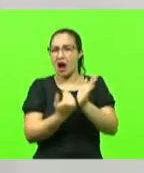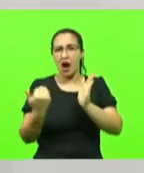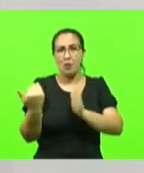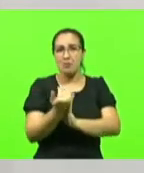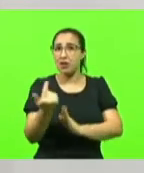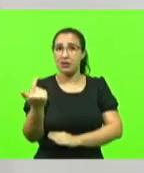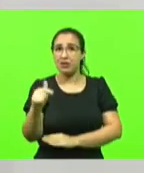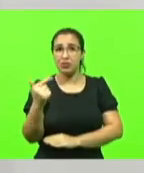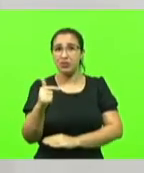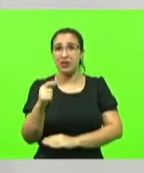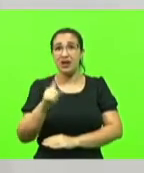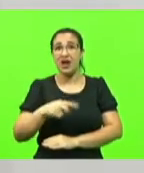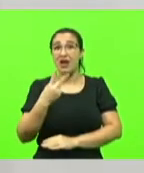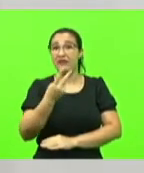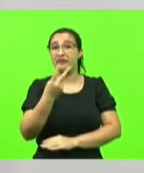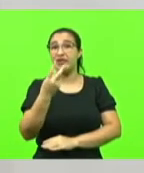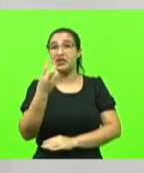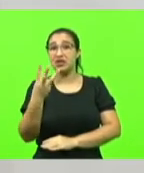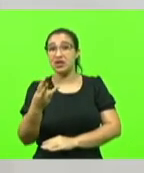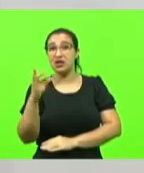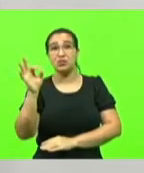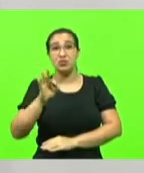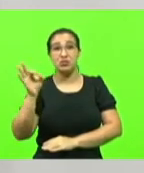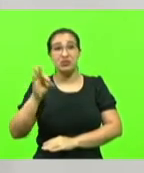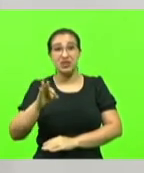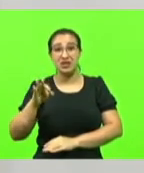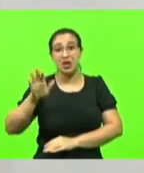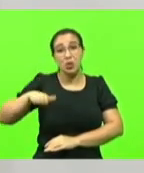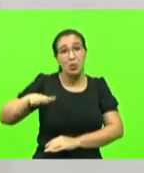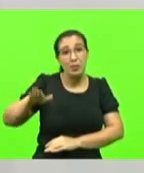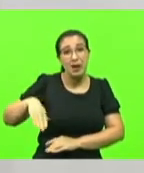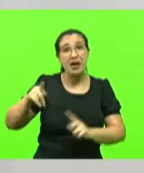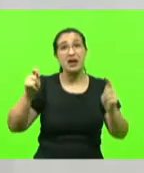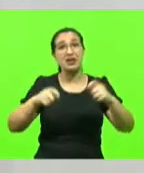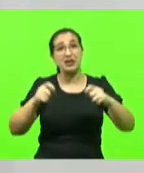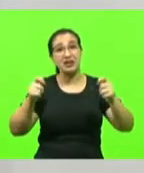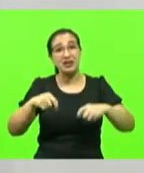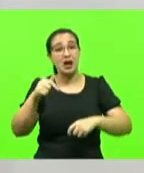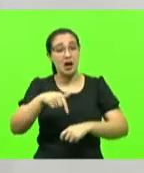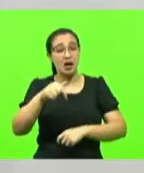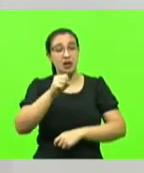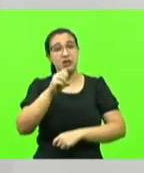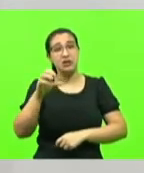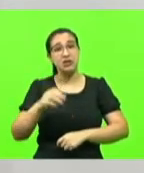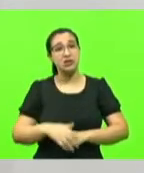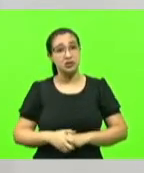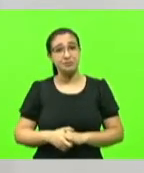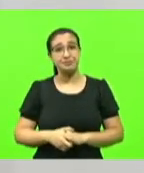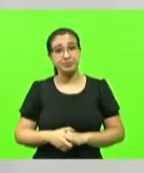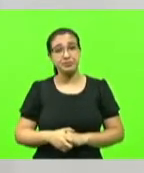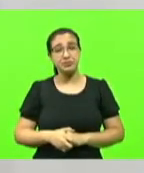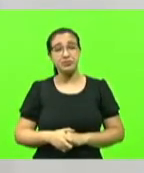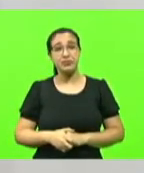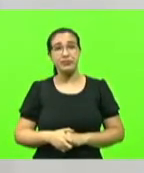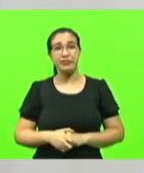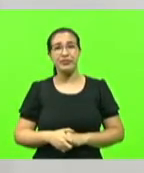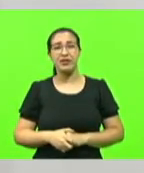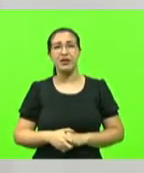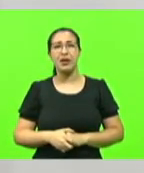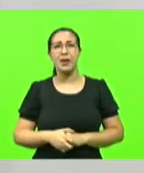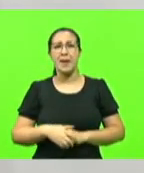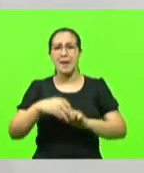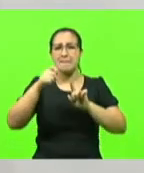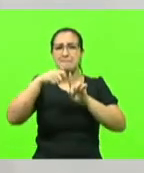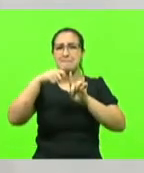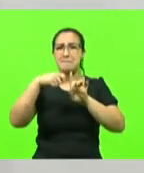23% mais barata do que hoje nós pagamos aqui no nosso Estado e no país. O impacto mensal desse